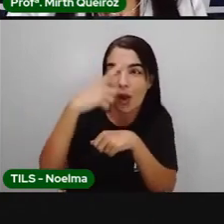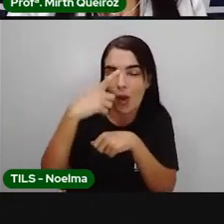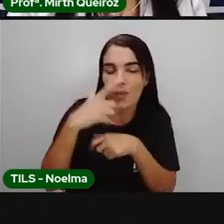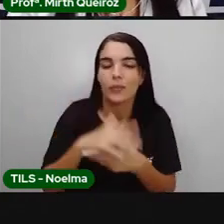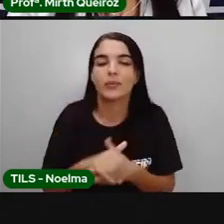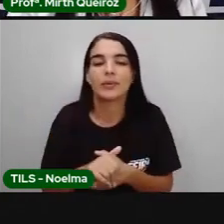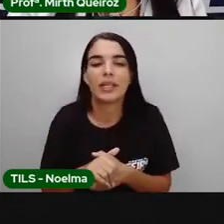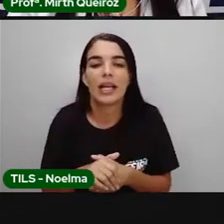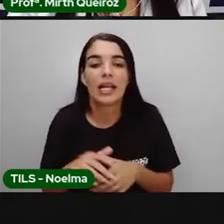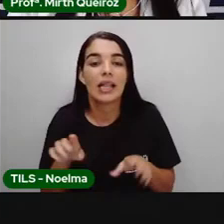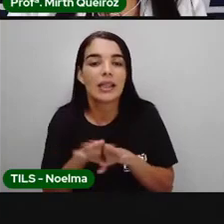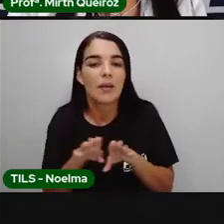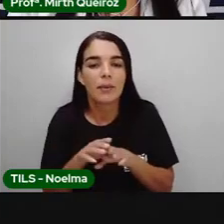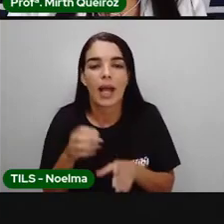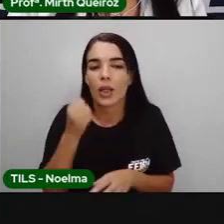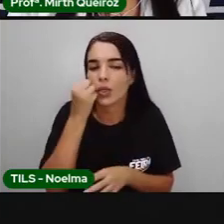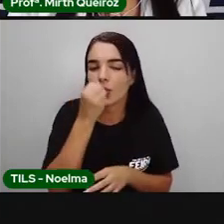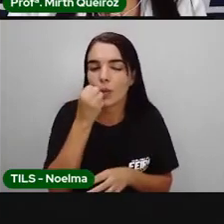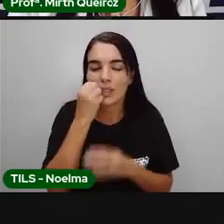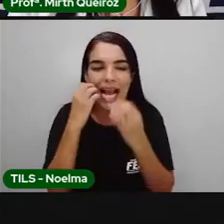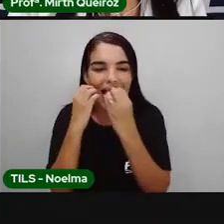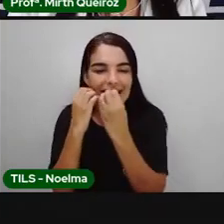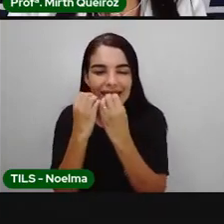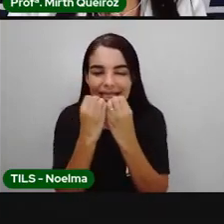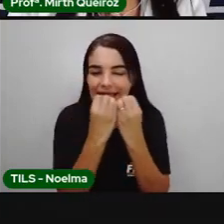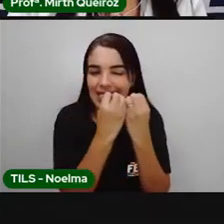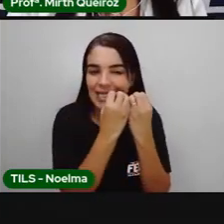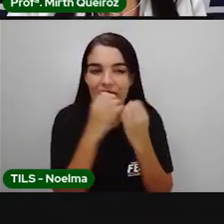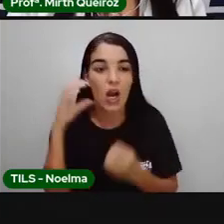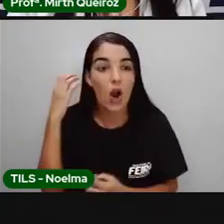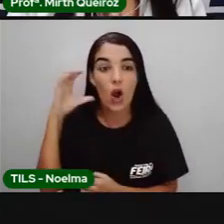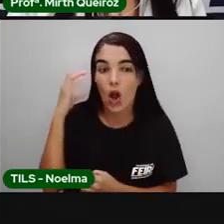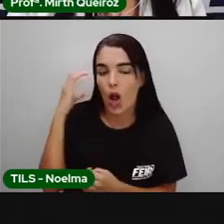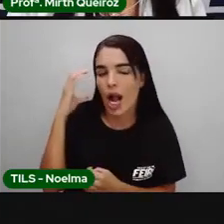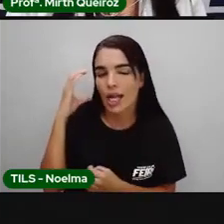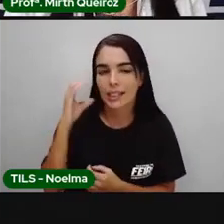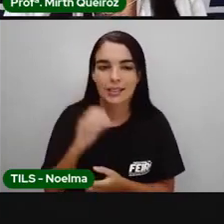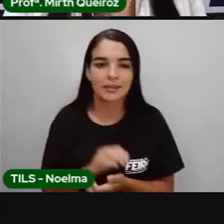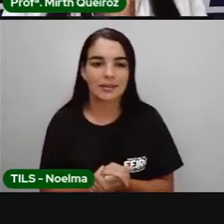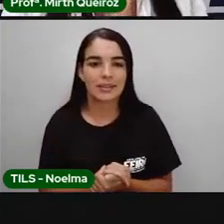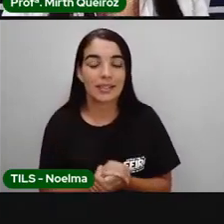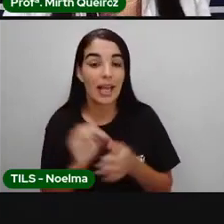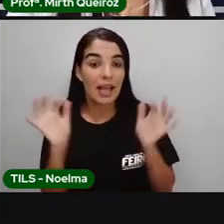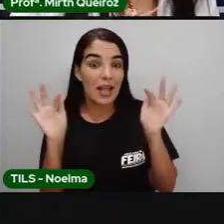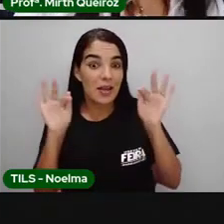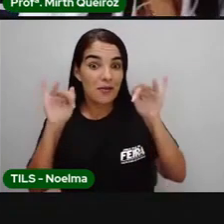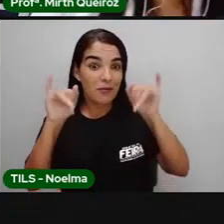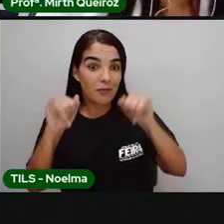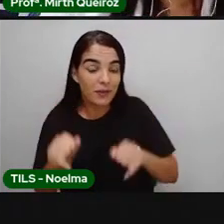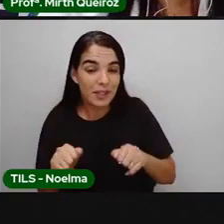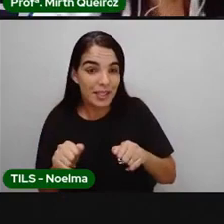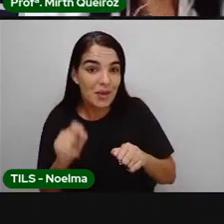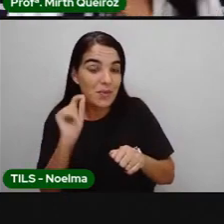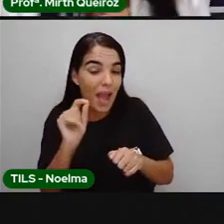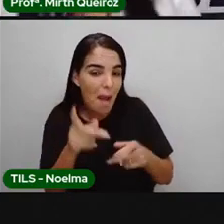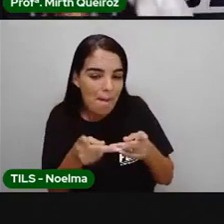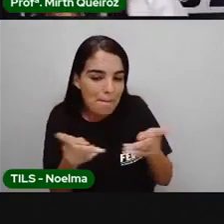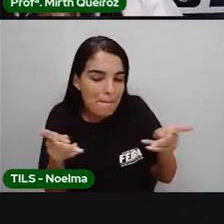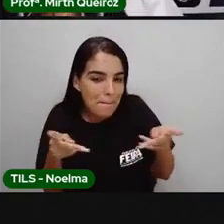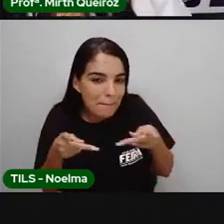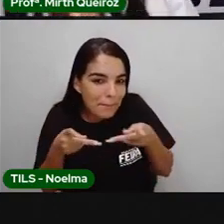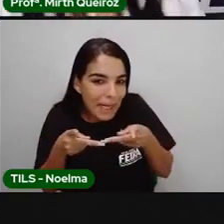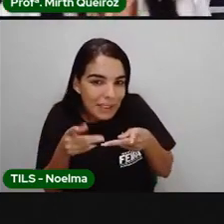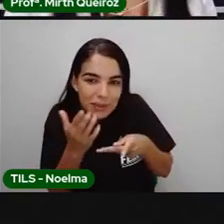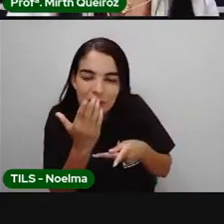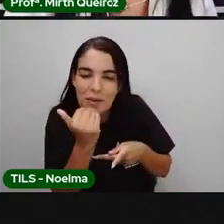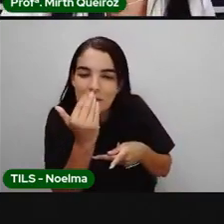além dos doces de pamonha e cocada. E, por fim, gente, o prato brasileiro, um dos pratos mais